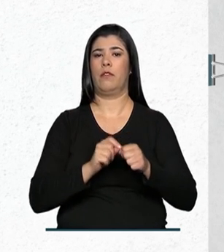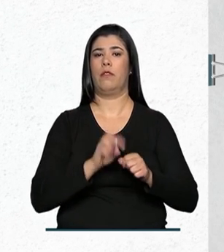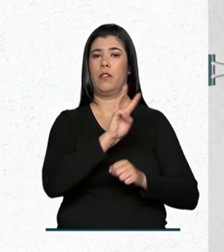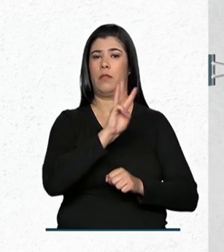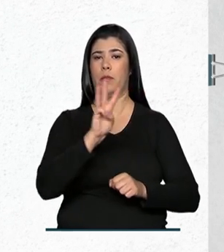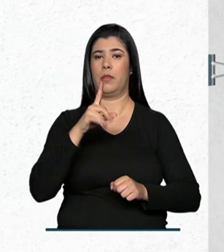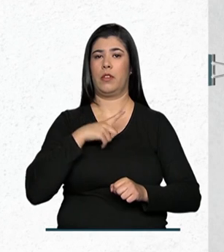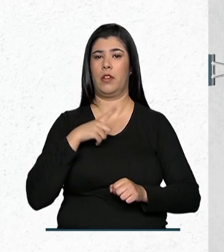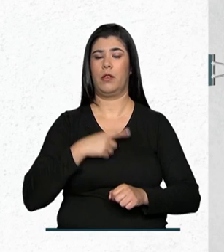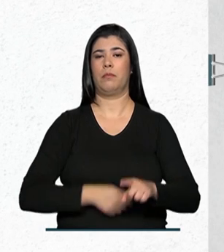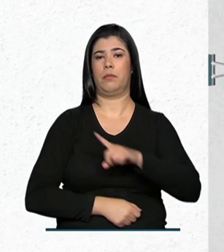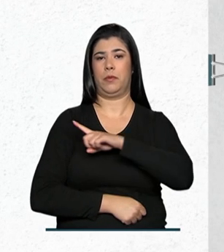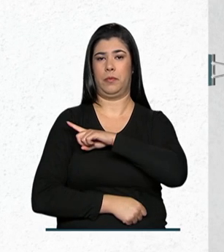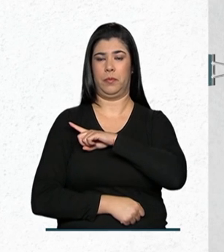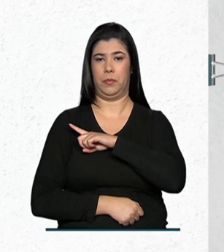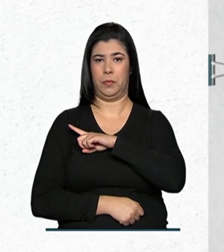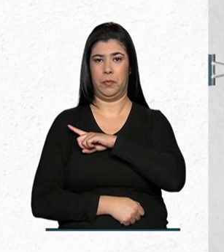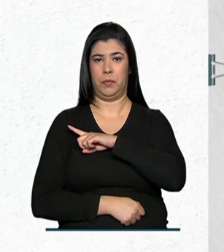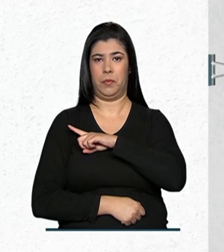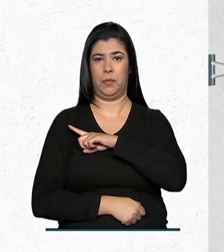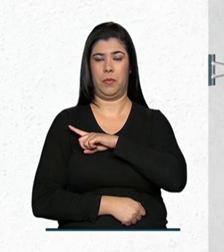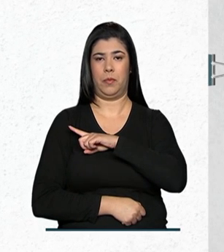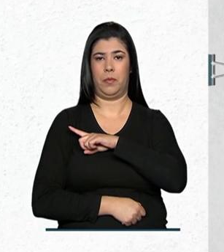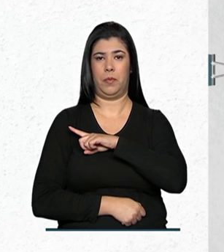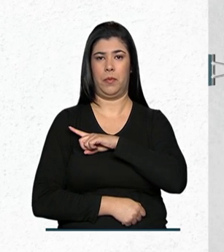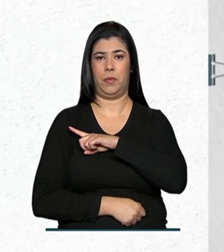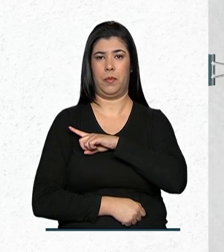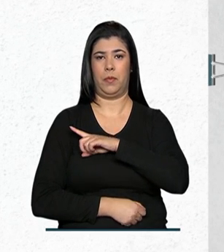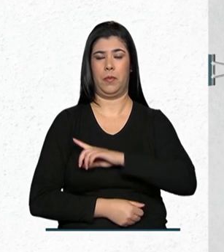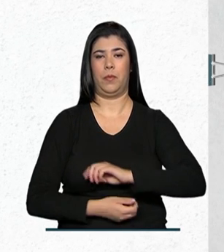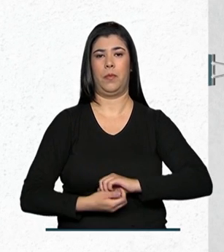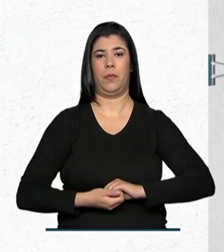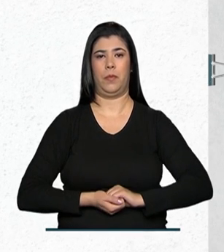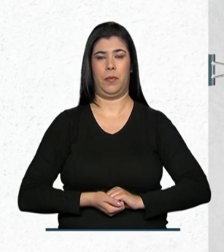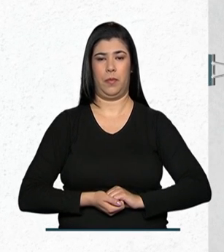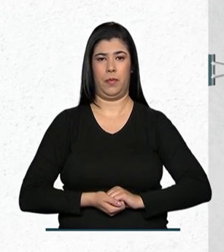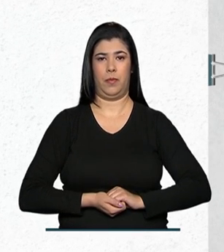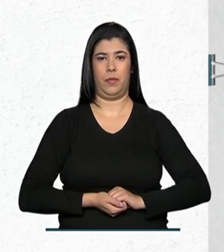página www.ibermusicas.org.